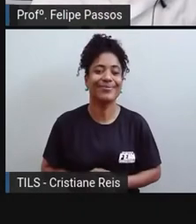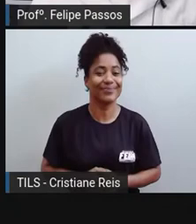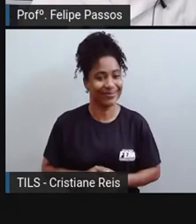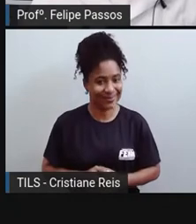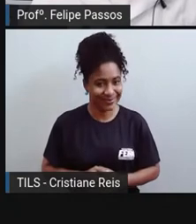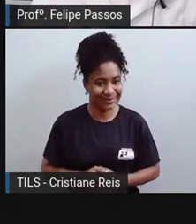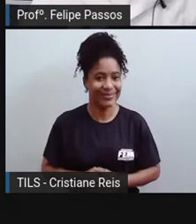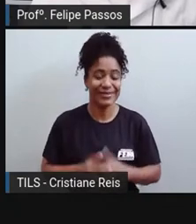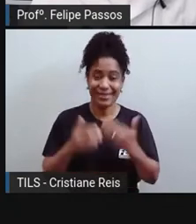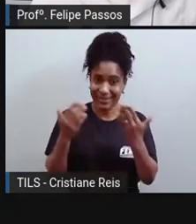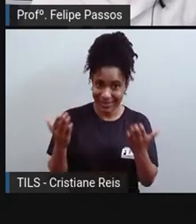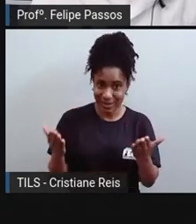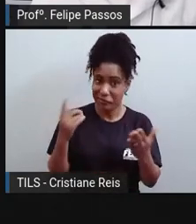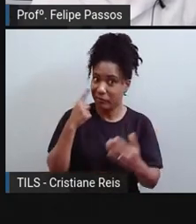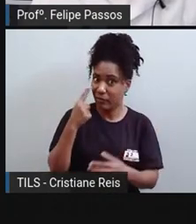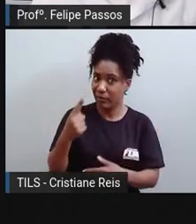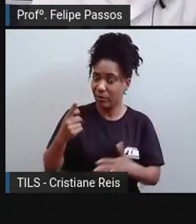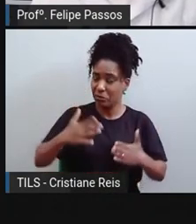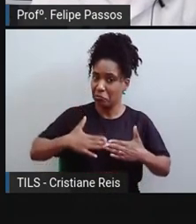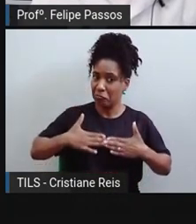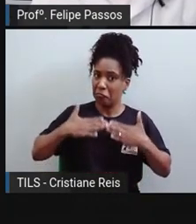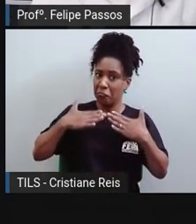Então, é de assustar, né, gente?